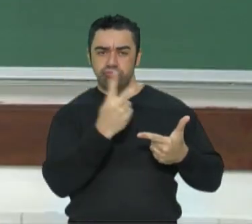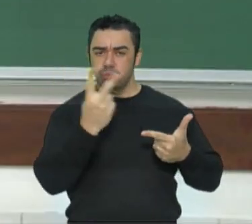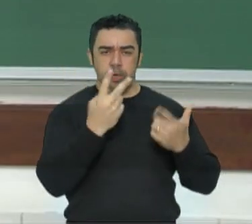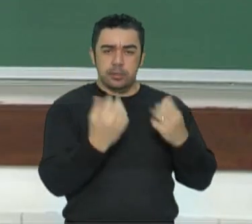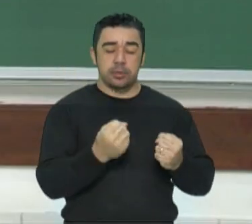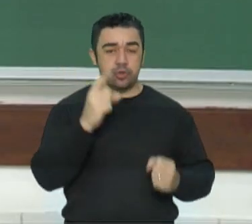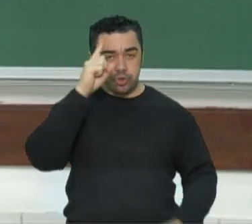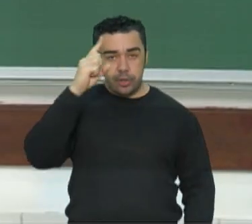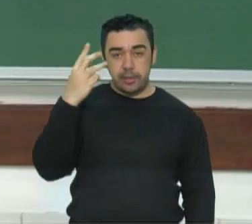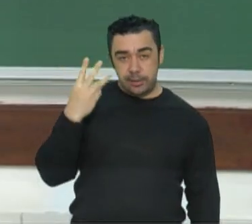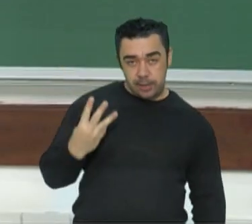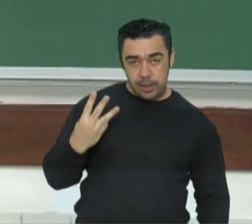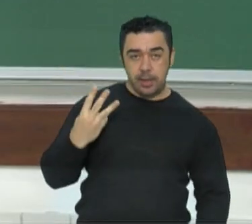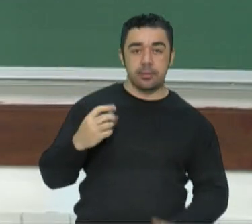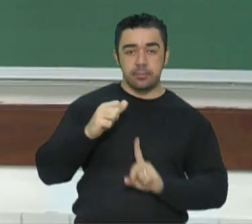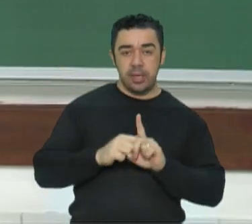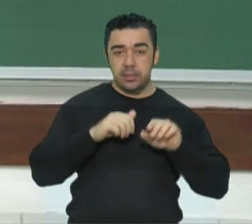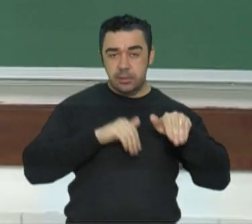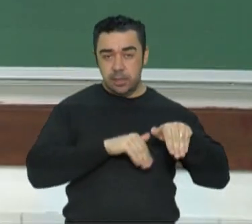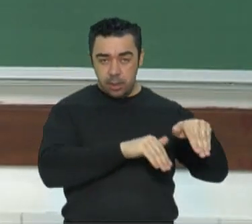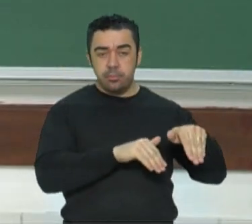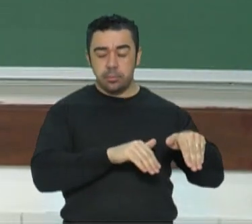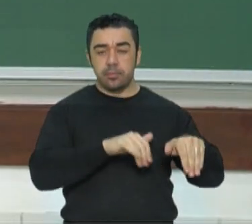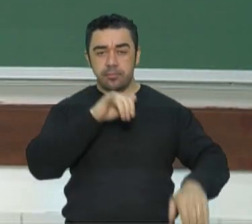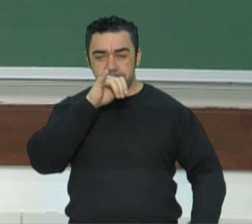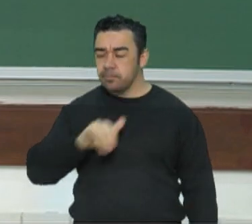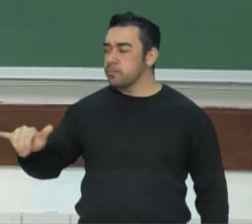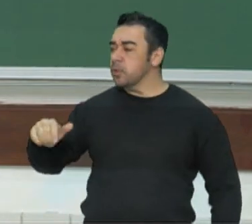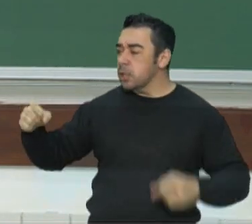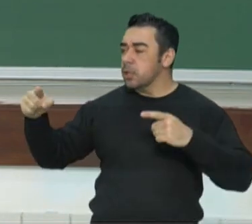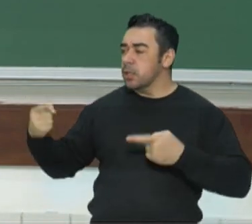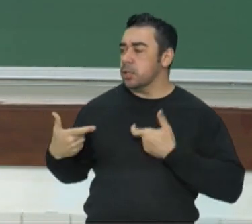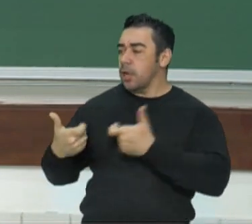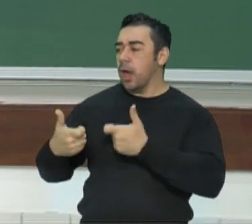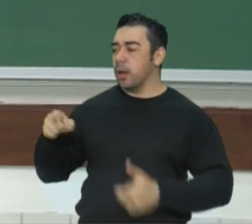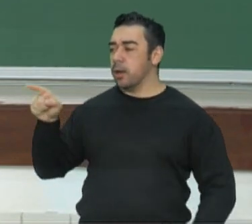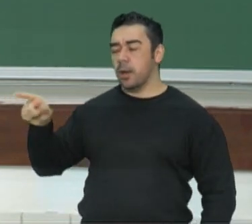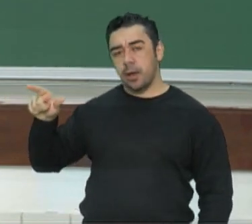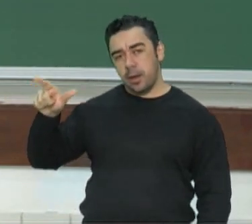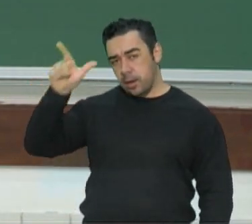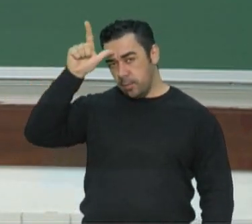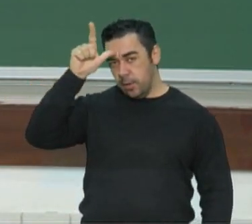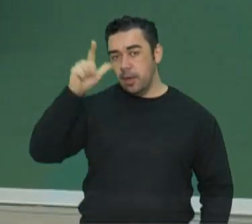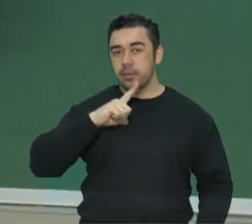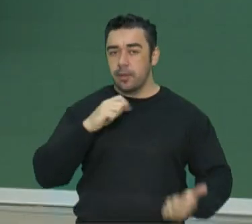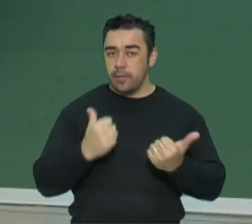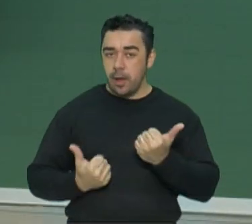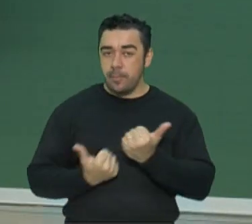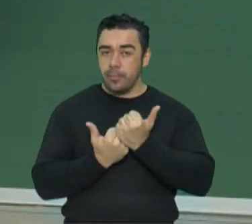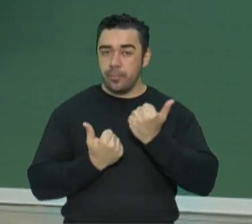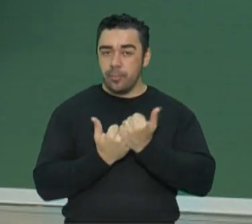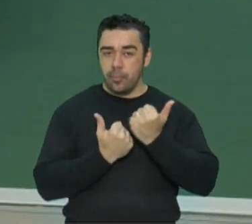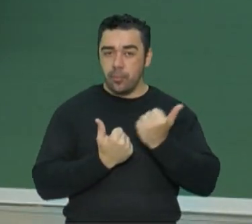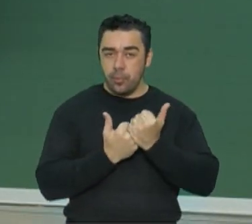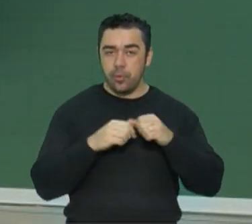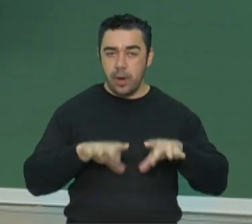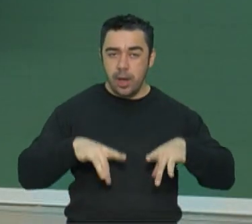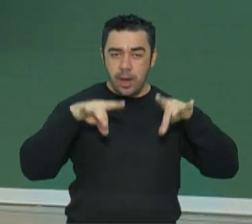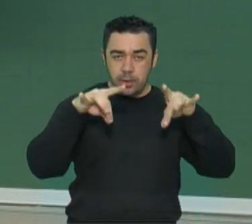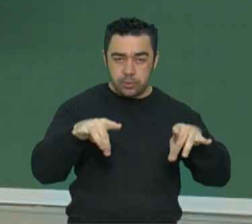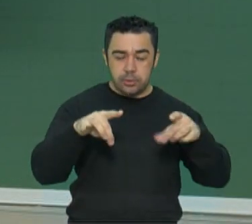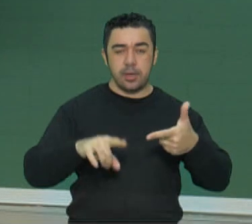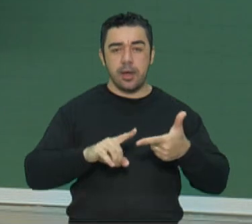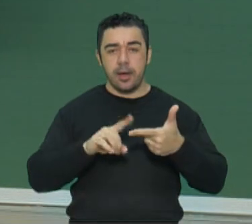de setembro de 1939 declararam guerra à Alemanha e foram apoiados nessa decisão por Austrália, Nova